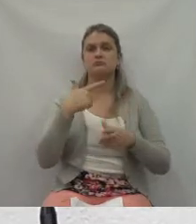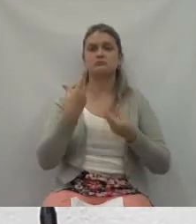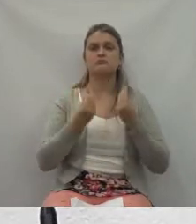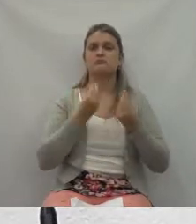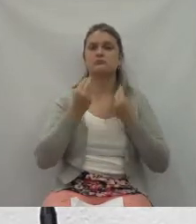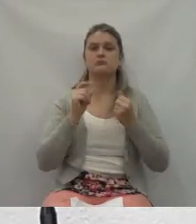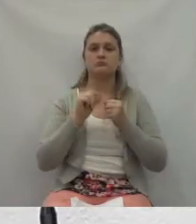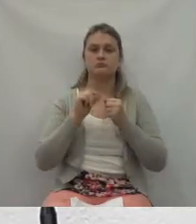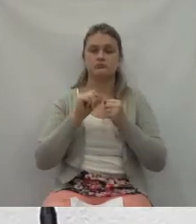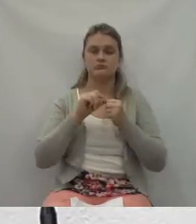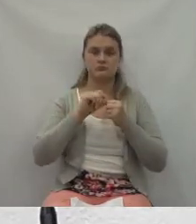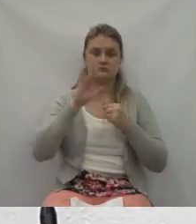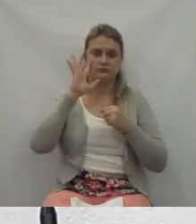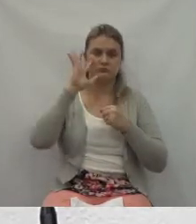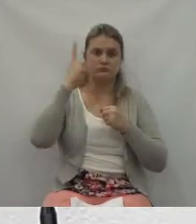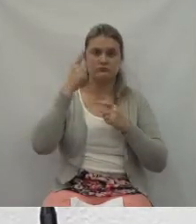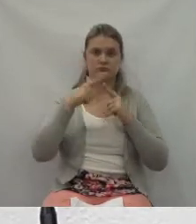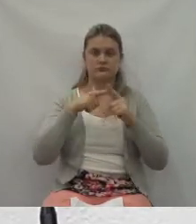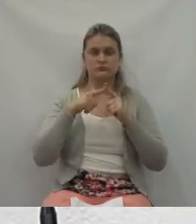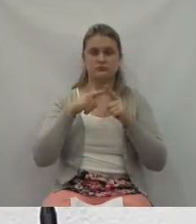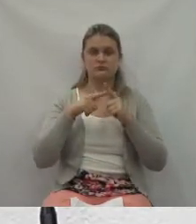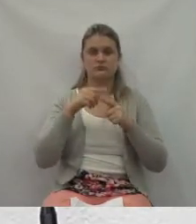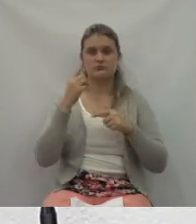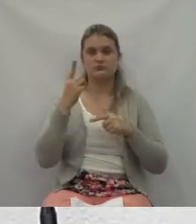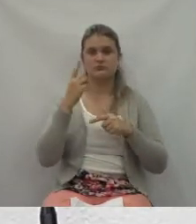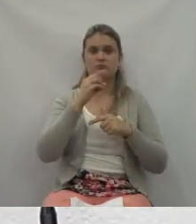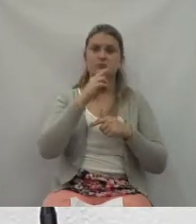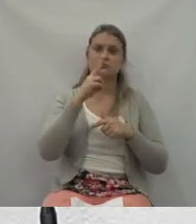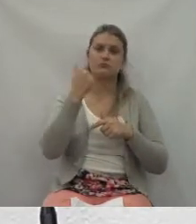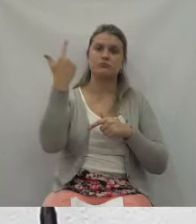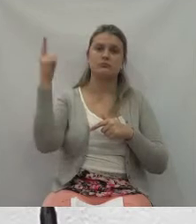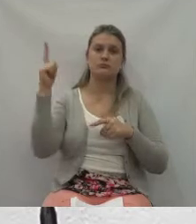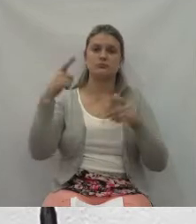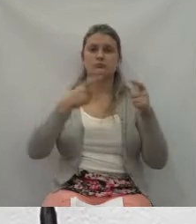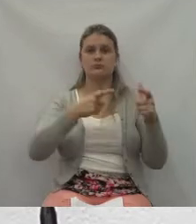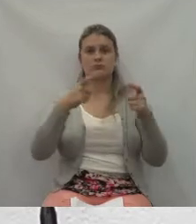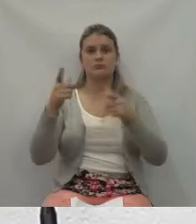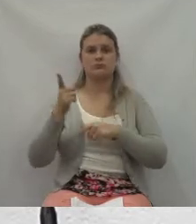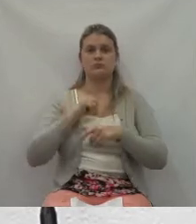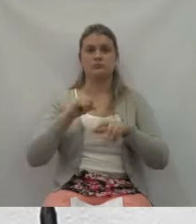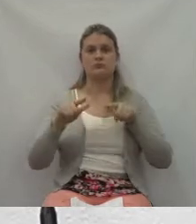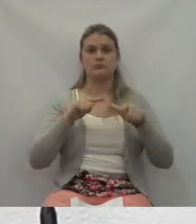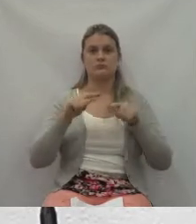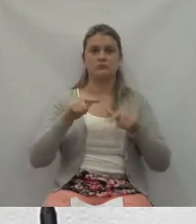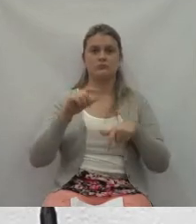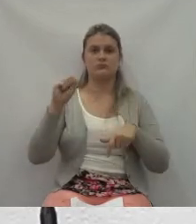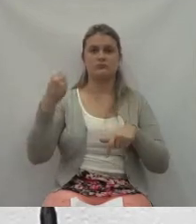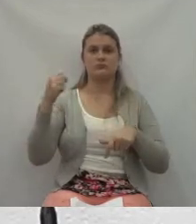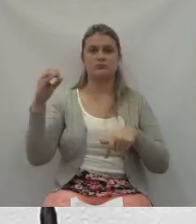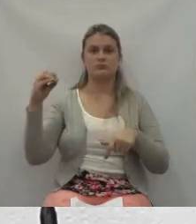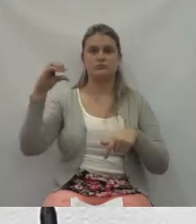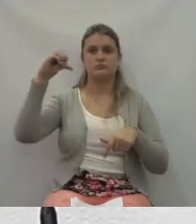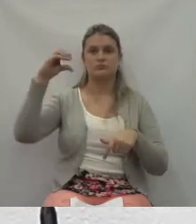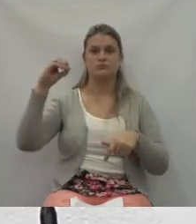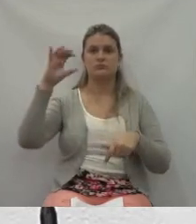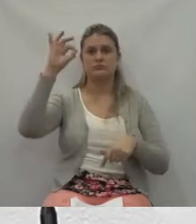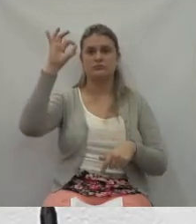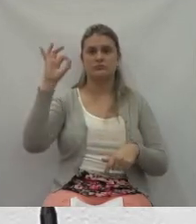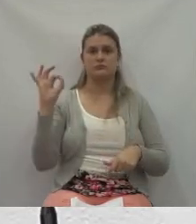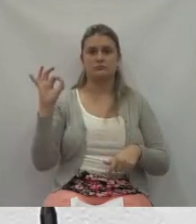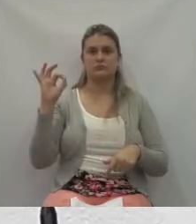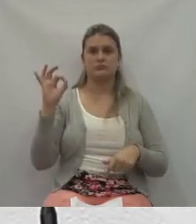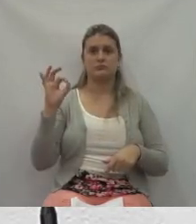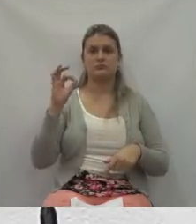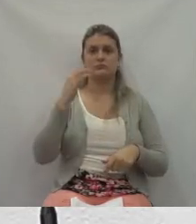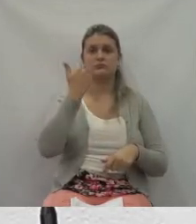uma outra unidade está trabalhando 80%, 90% na outra ponta que é o